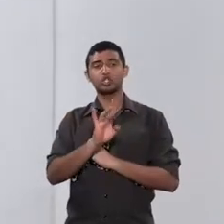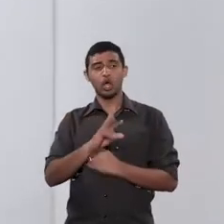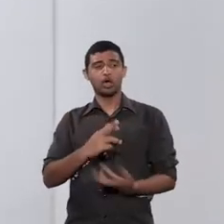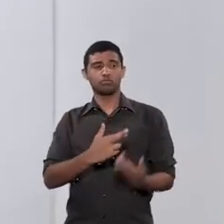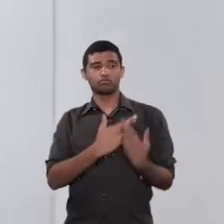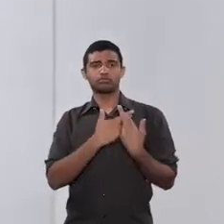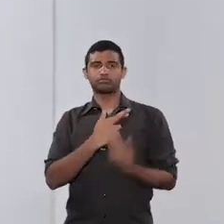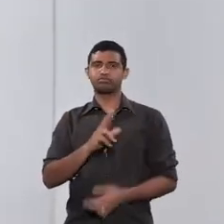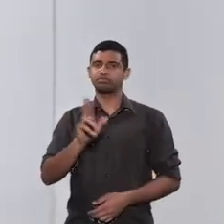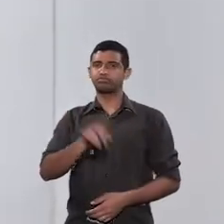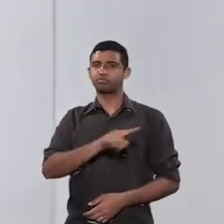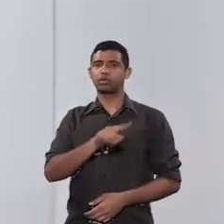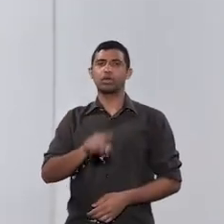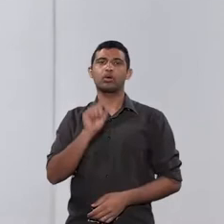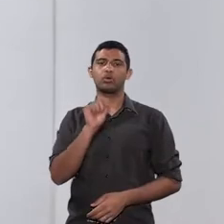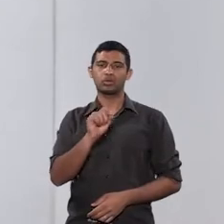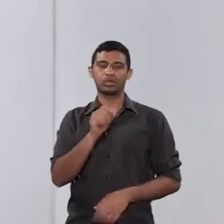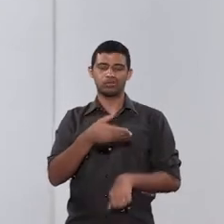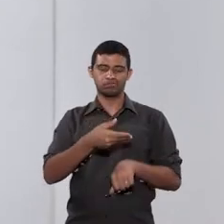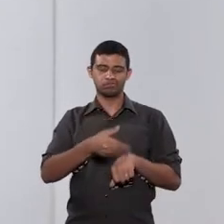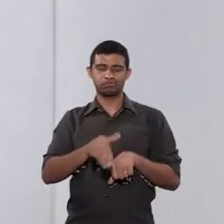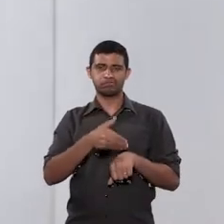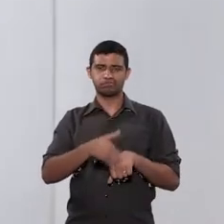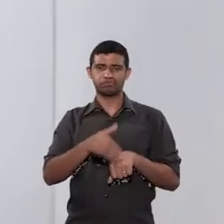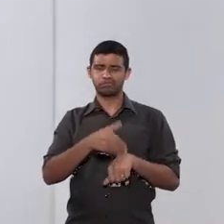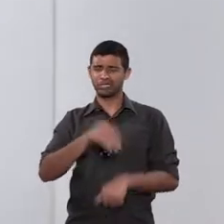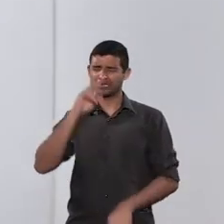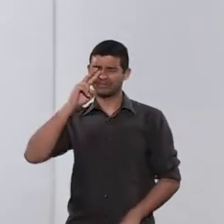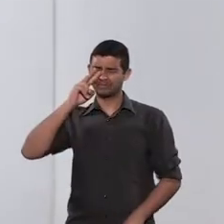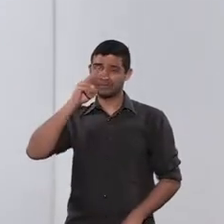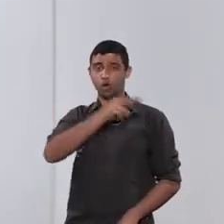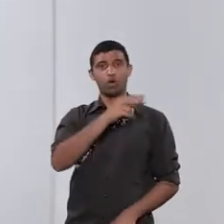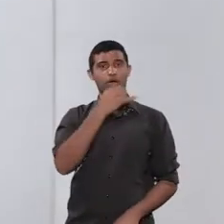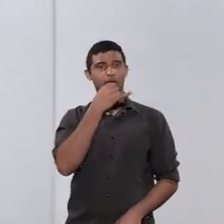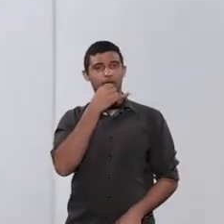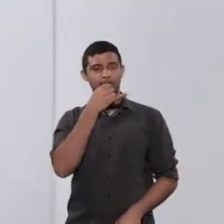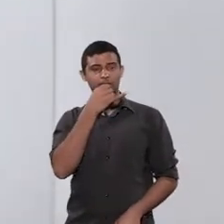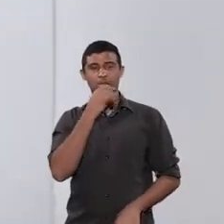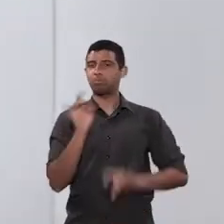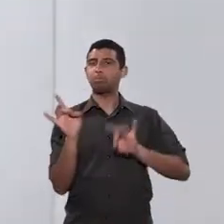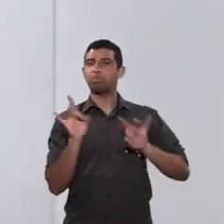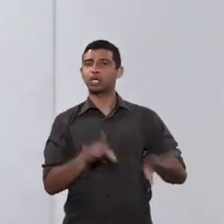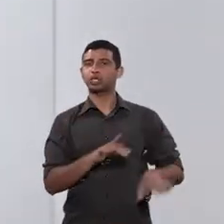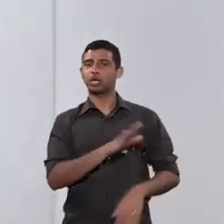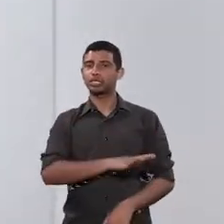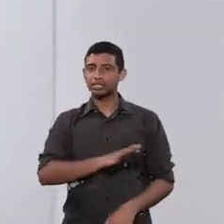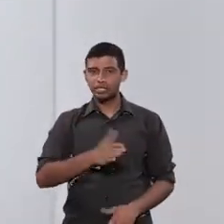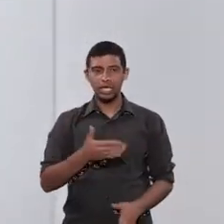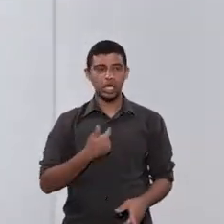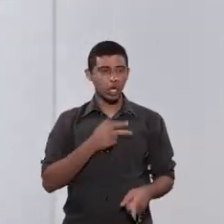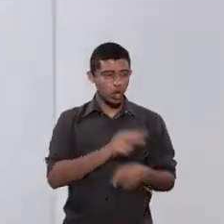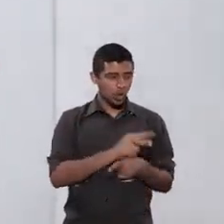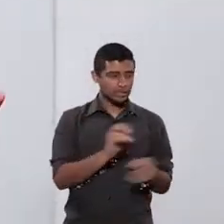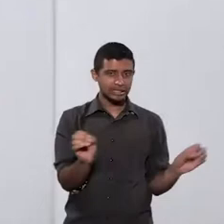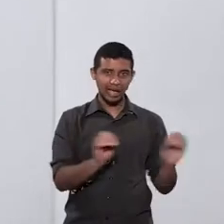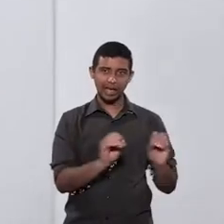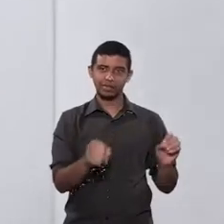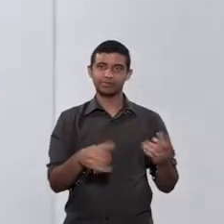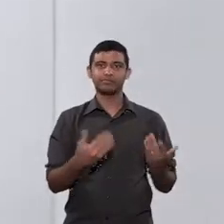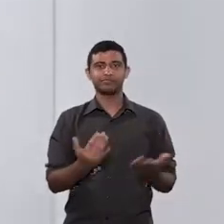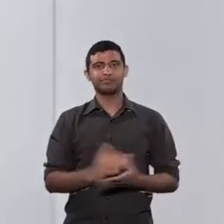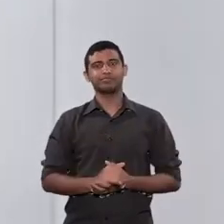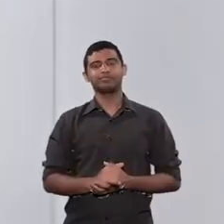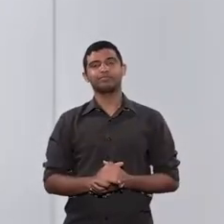a uma inversão de guarda é uma prática muito maior, muito grave, de falta de cuidado do filho, porque cuidar do